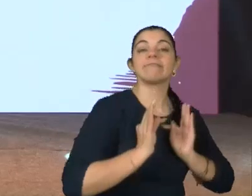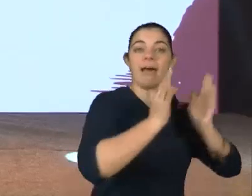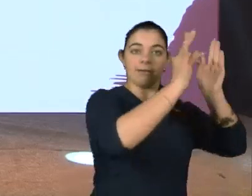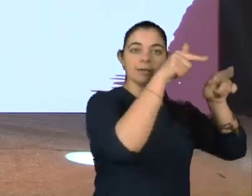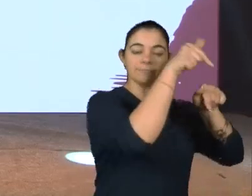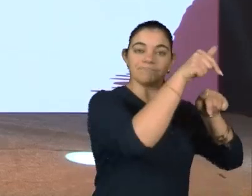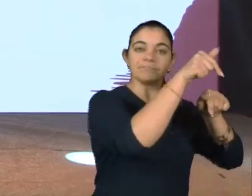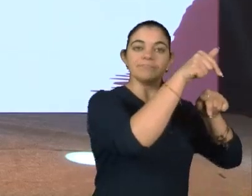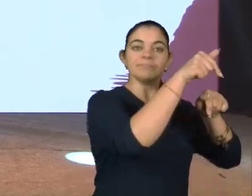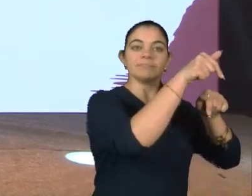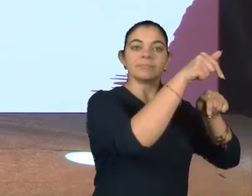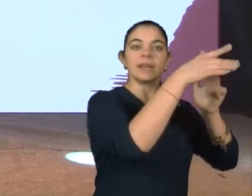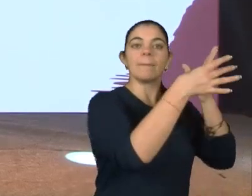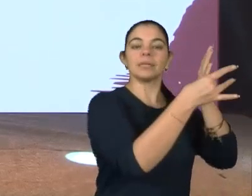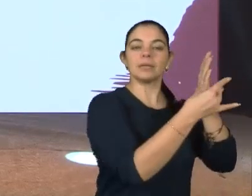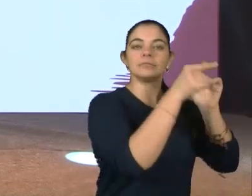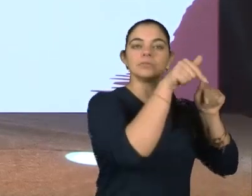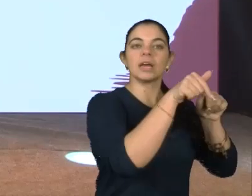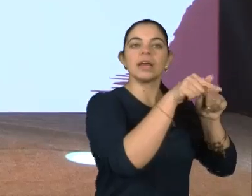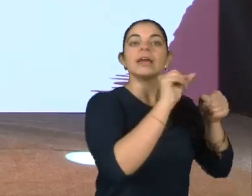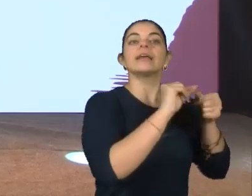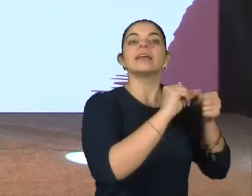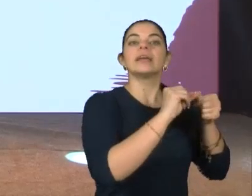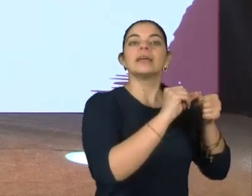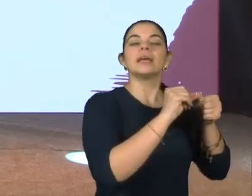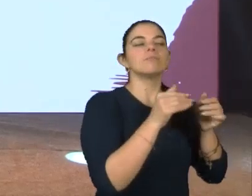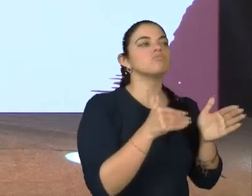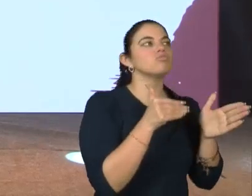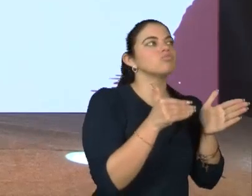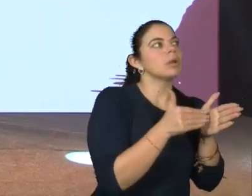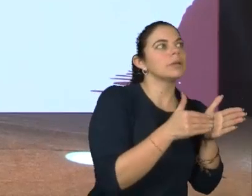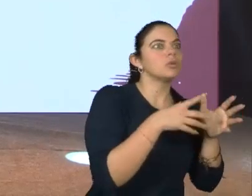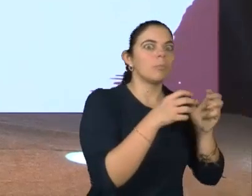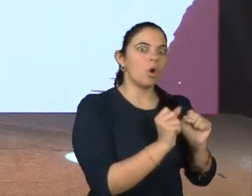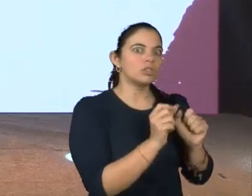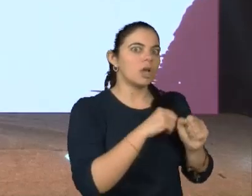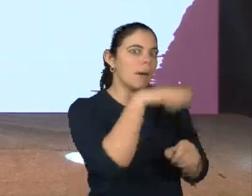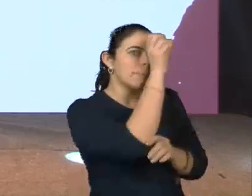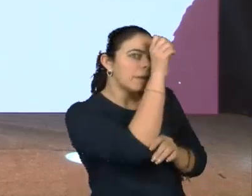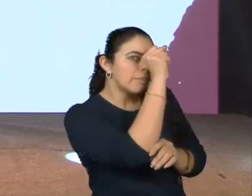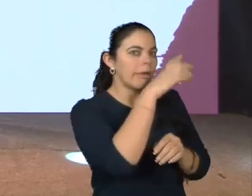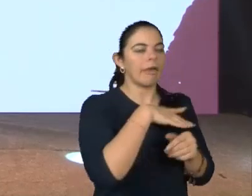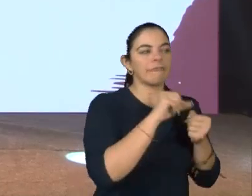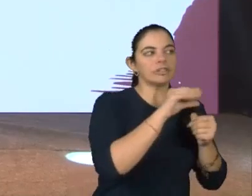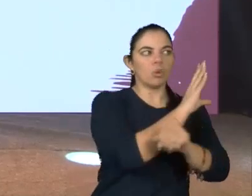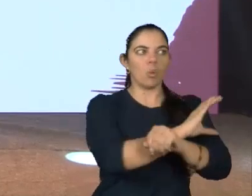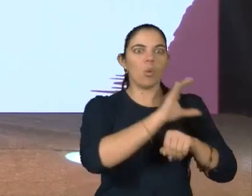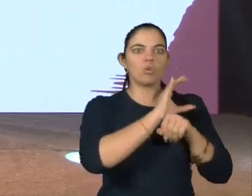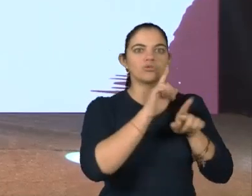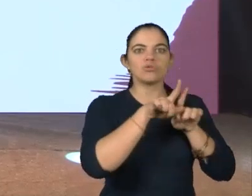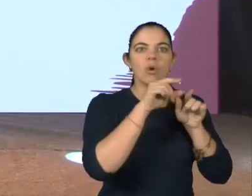técnicas, são habilidades que no limite você pode se dedicar a aprender, se matricular num curso,